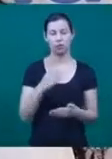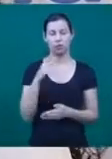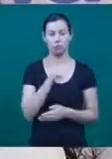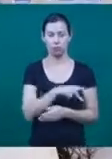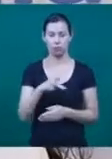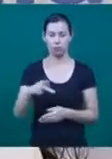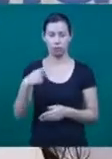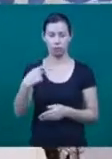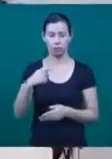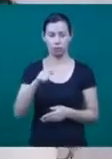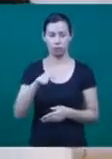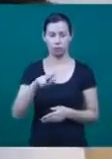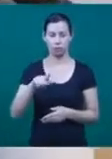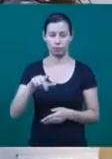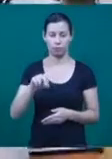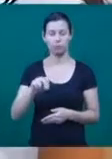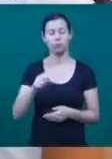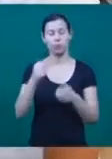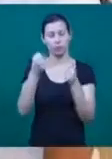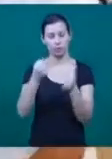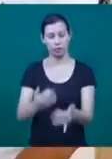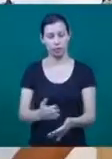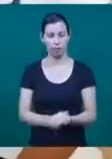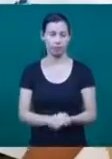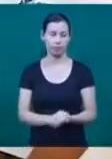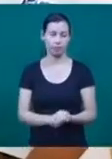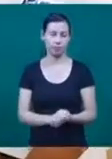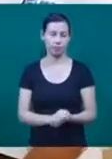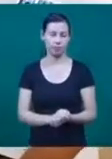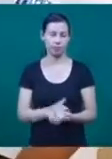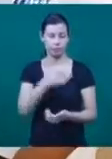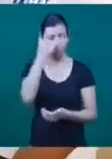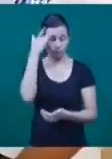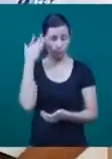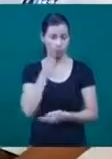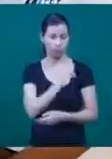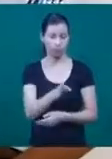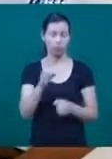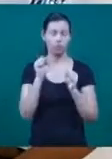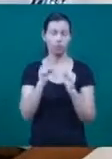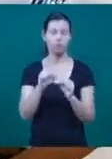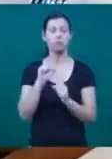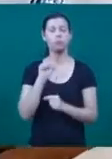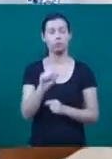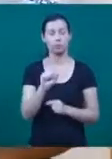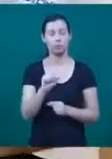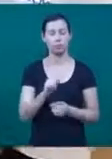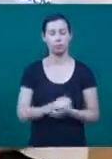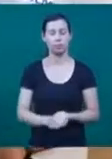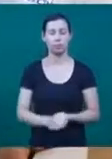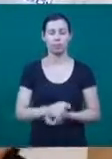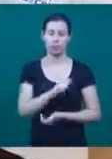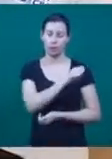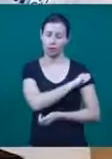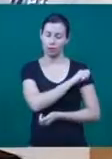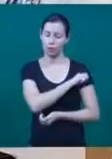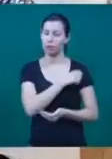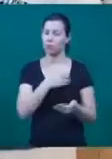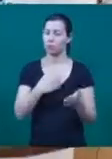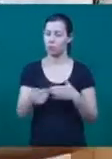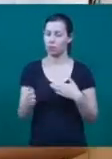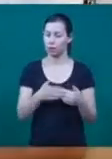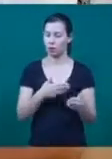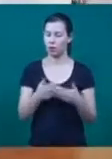Quem pode participar do evento? Agora já vamos reforçar o convite. Sim, qualquer aluno, qualquer